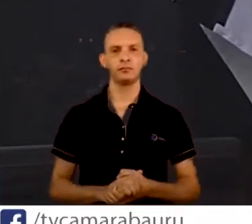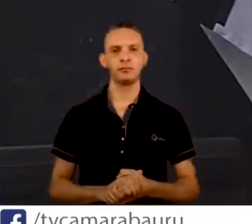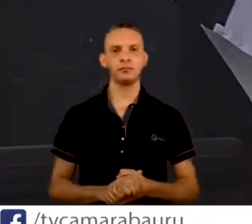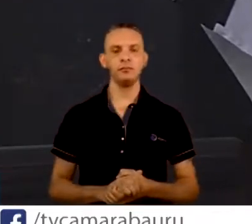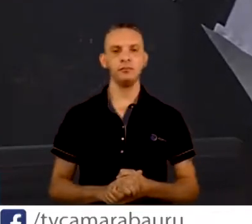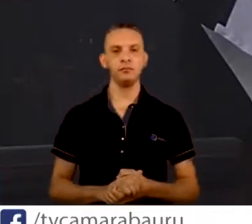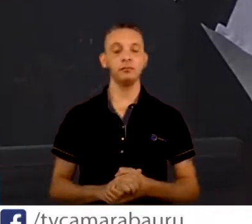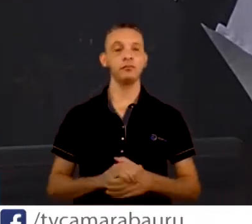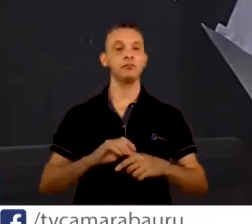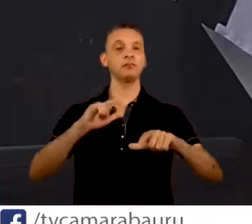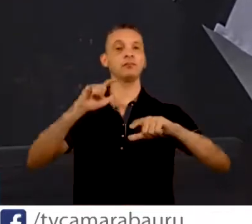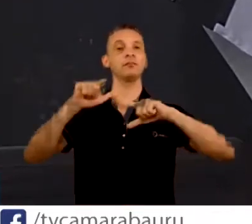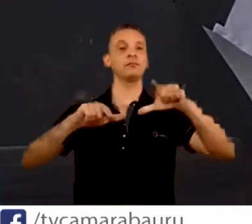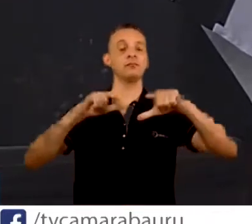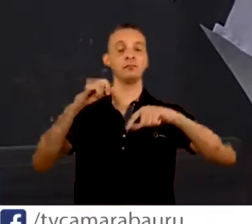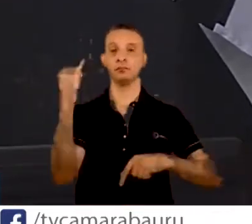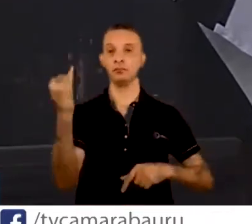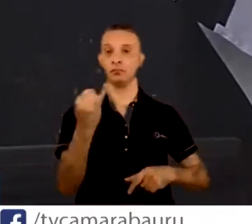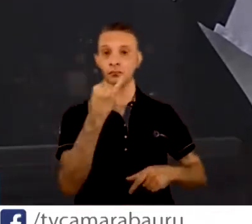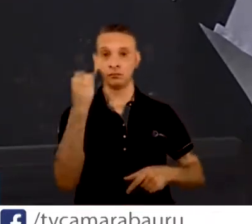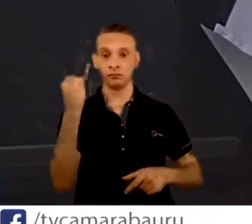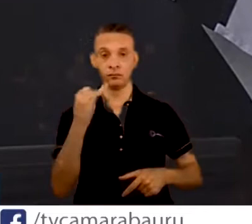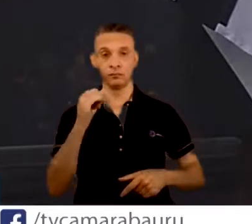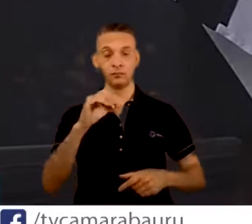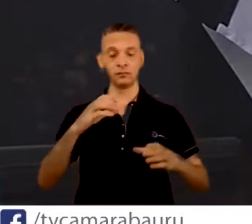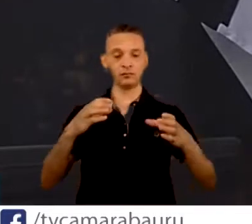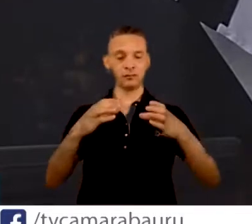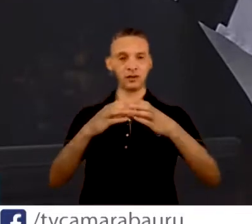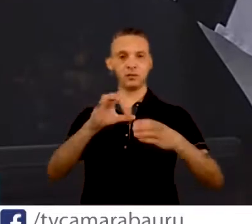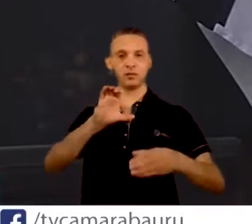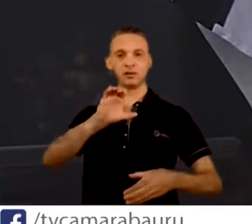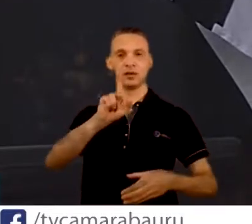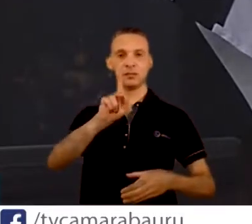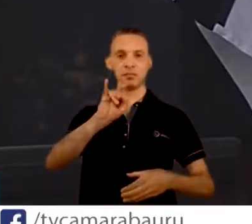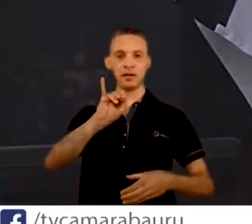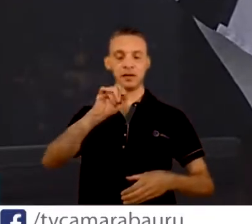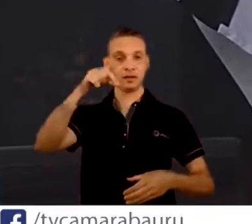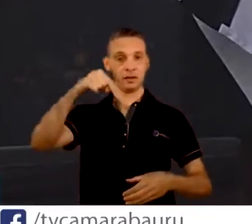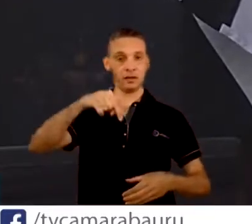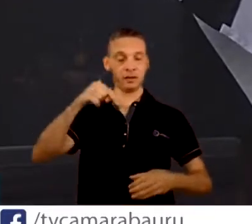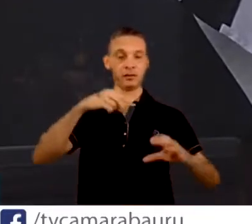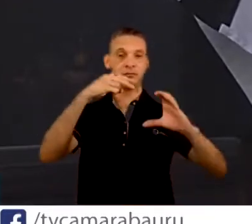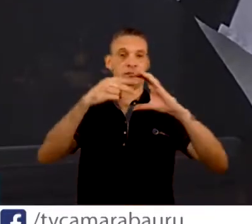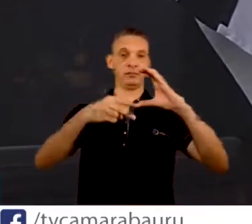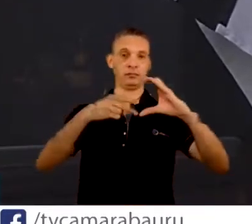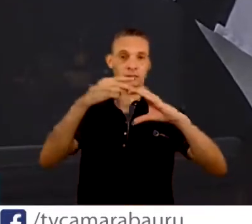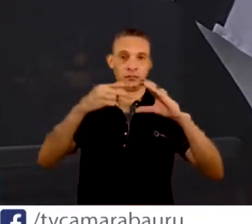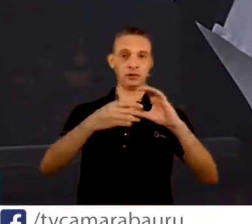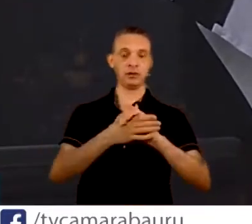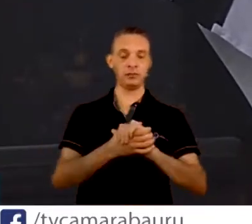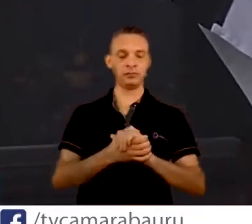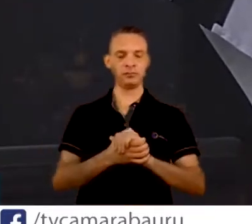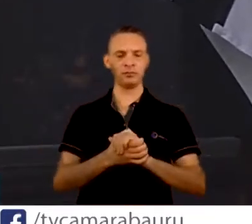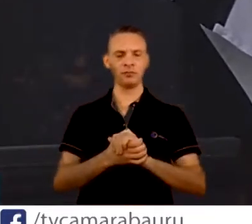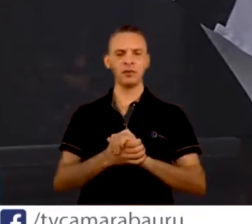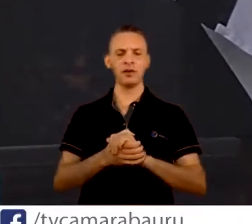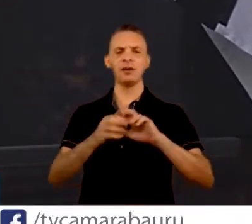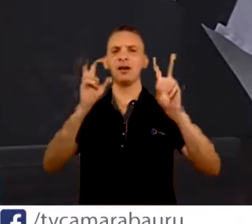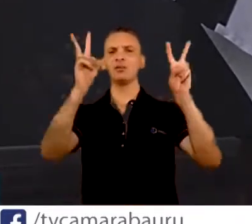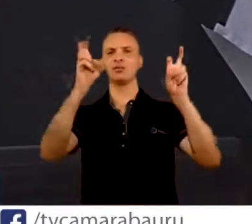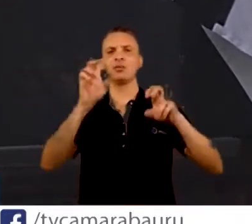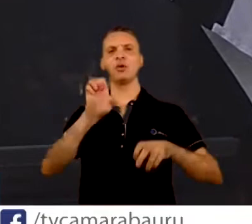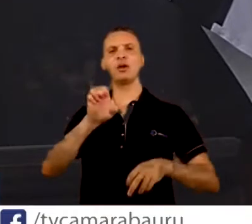Comissão Especial de Inquérito dessa Casa, que trata a questão da ETE. Eu